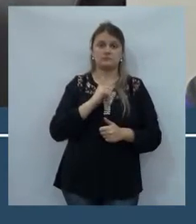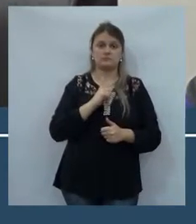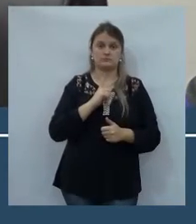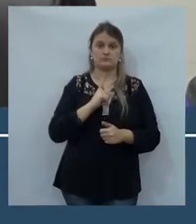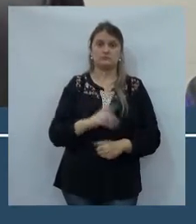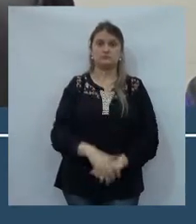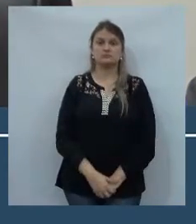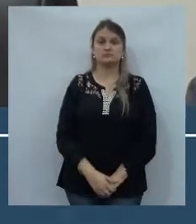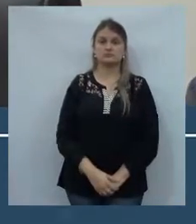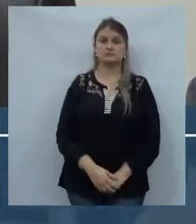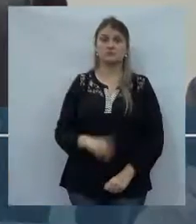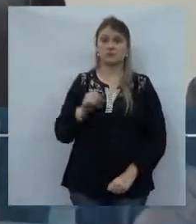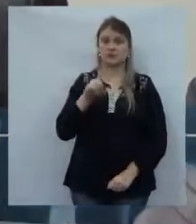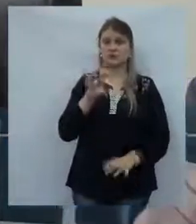E seria isso daí. Obrigado.